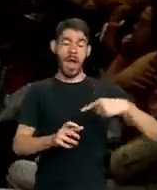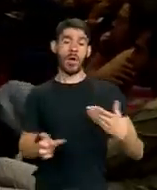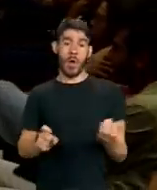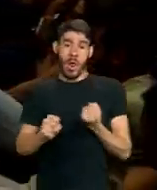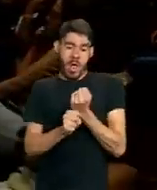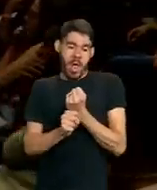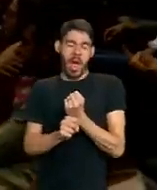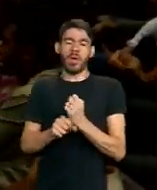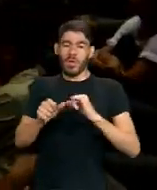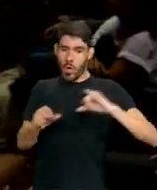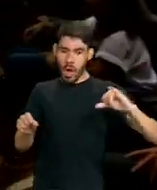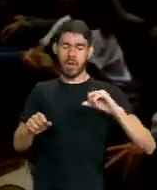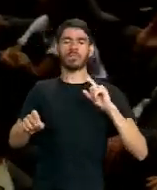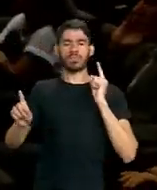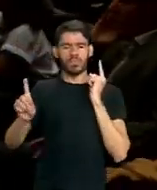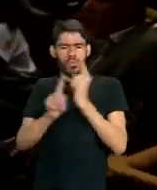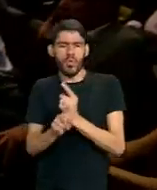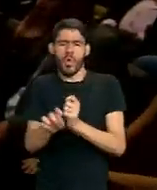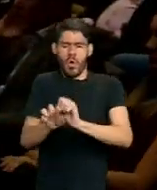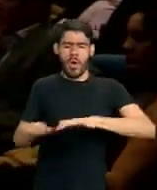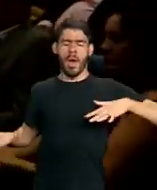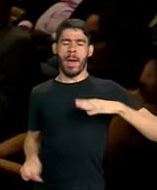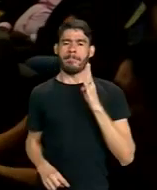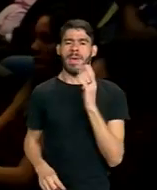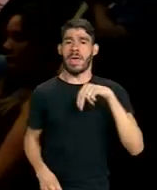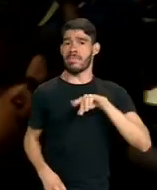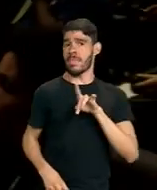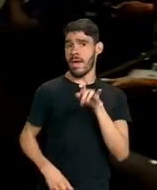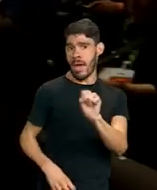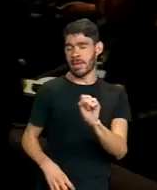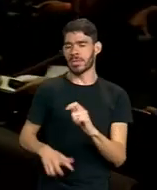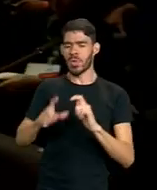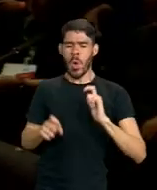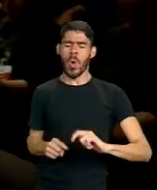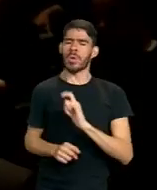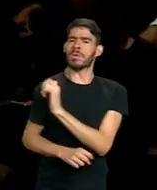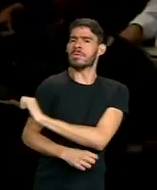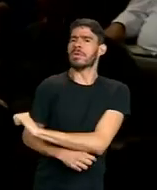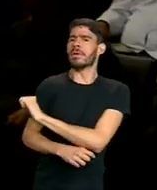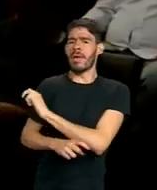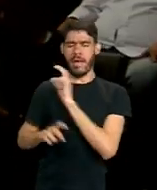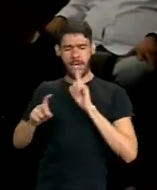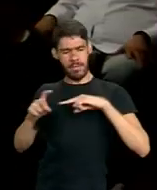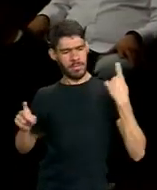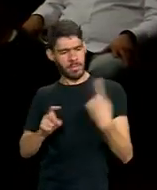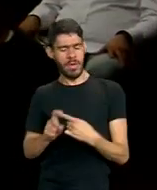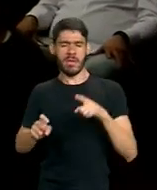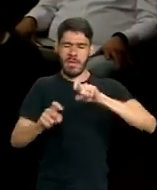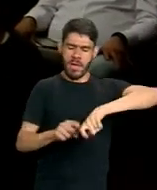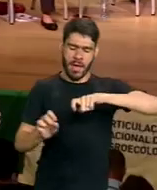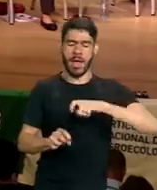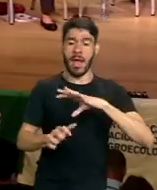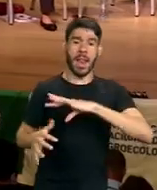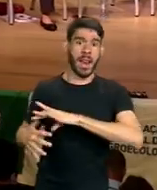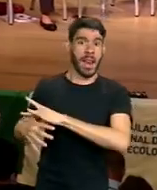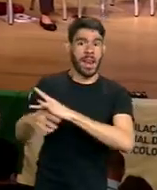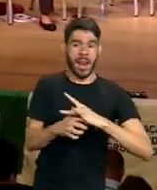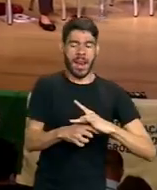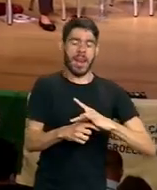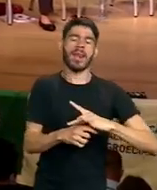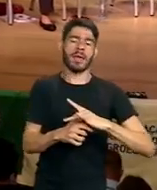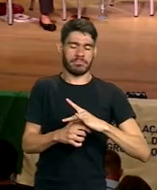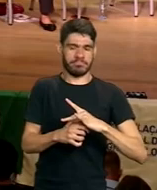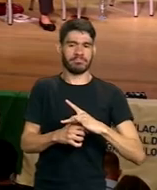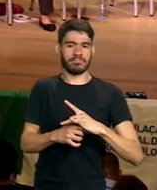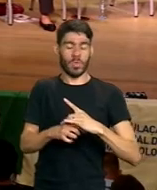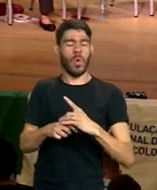encontro realizado no auditório do BNDES no Rio, reunindo agricultores e lideranças agrárias. De acordo com